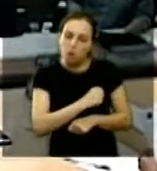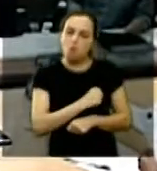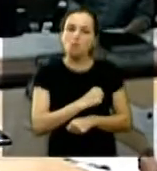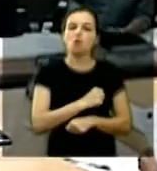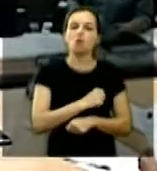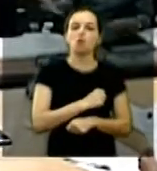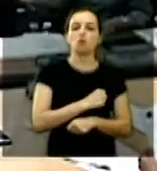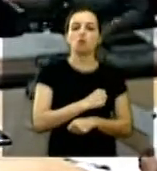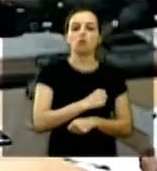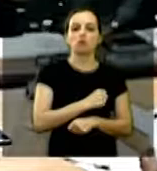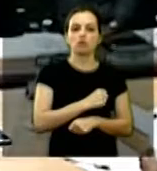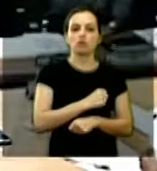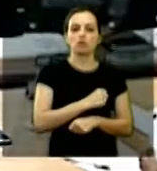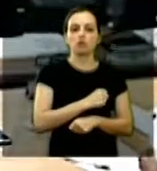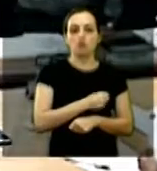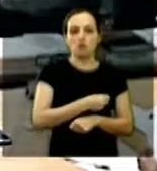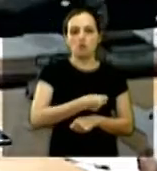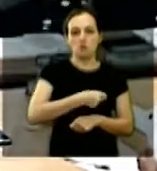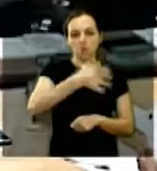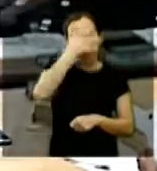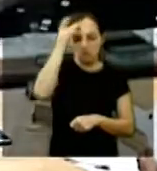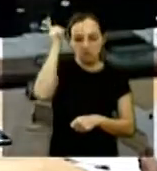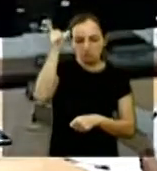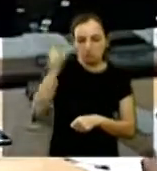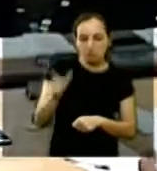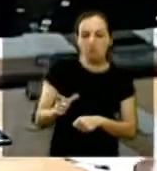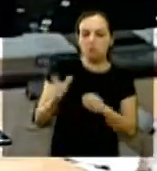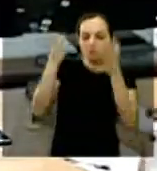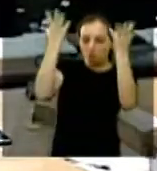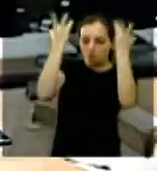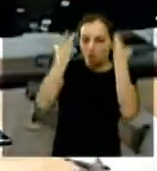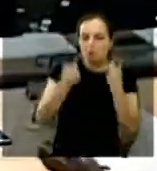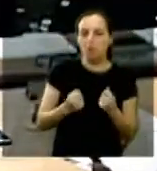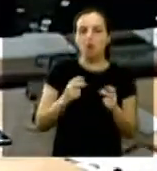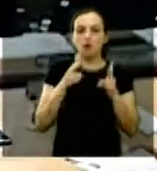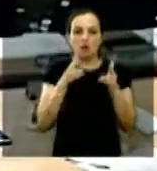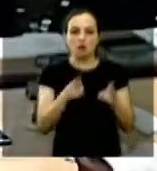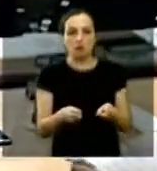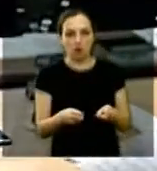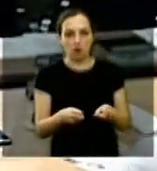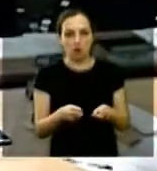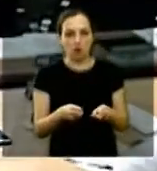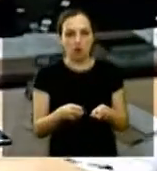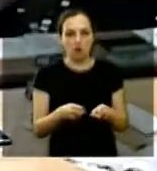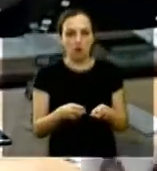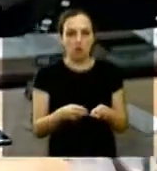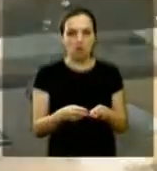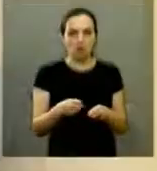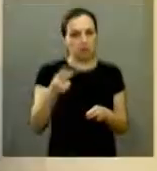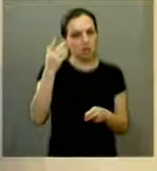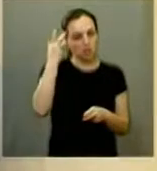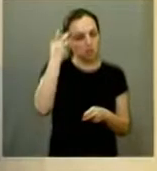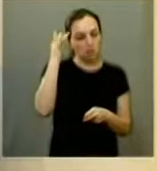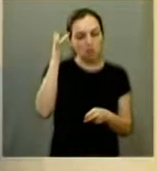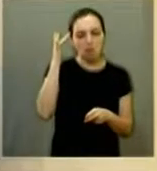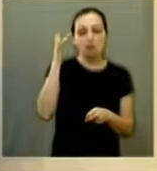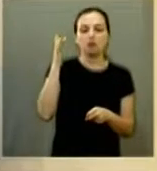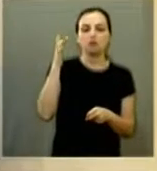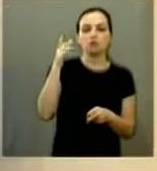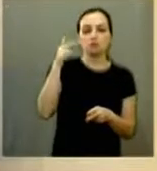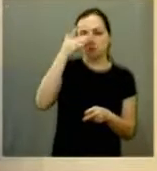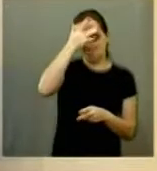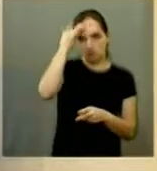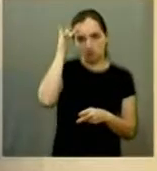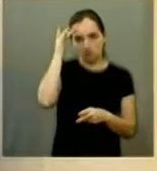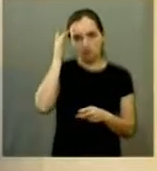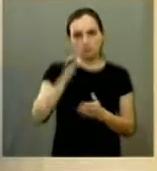eu considero como um ser humano ou animal porque o ser mais irracional chama-se ser humano parabéns e uma boa